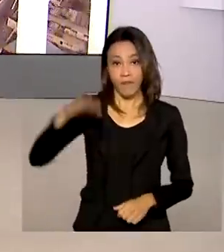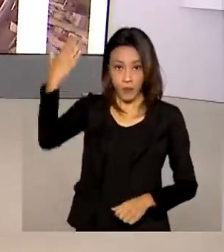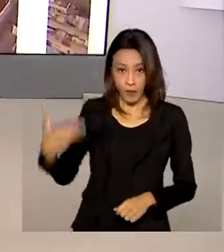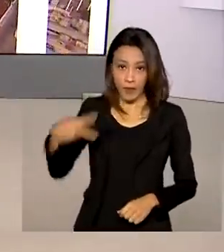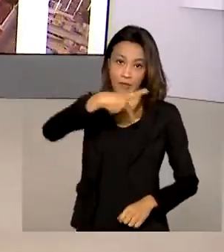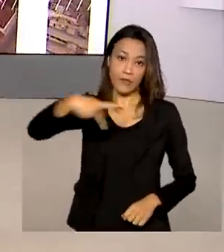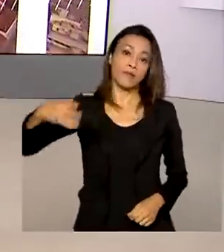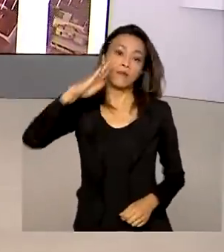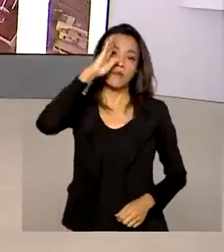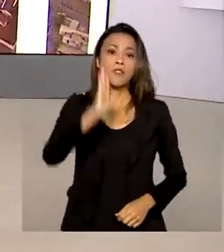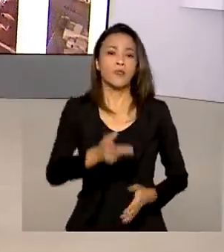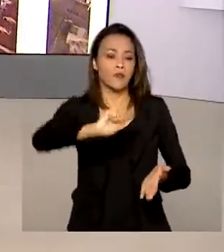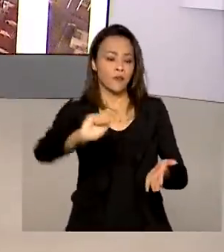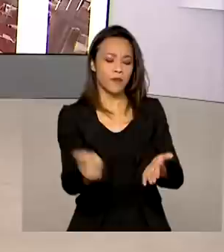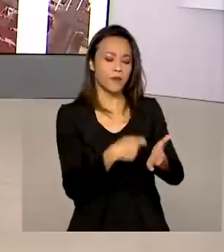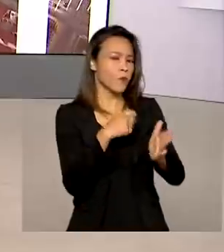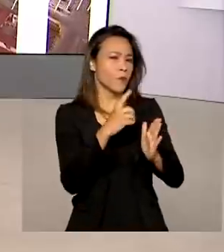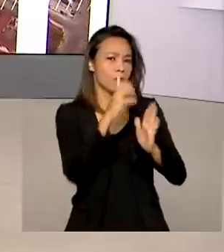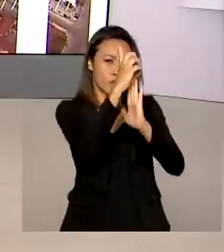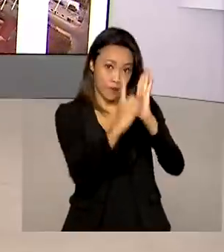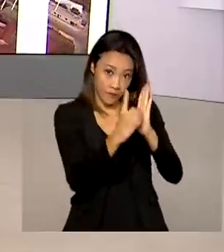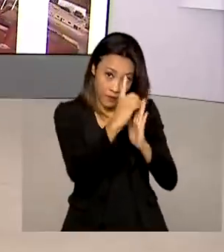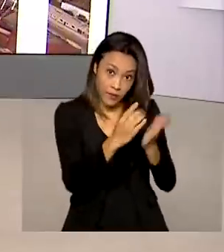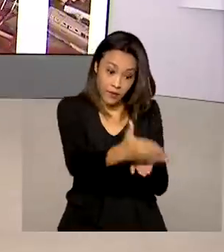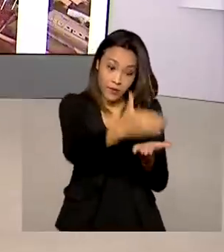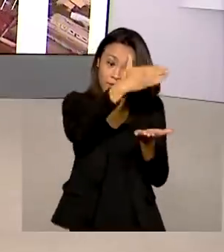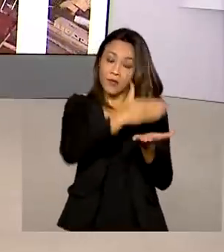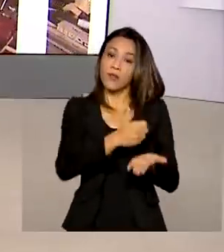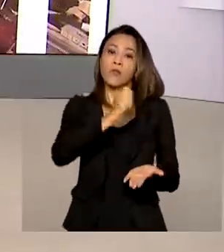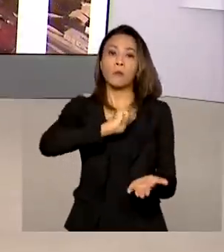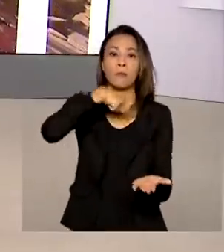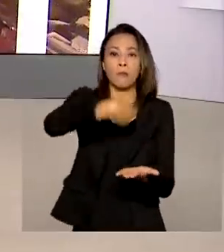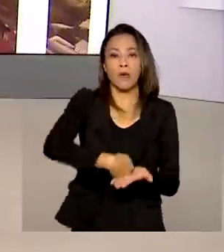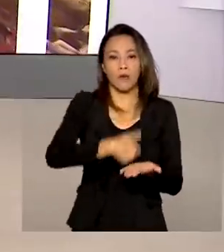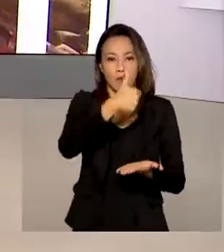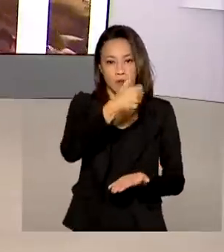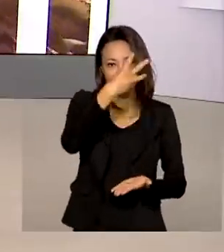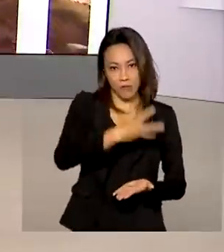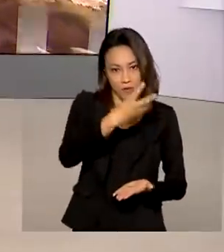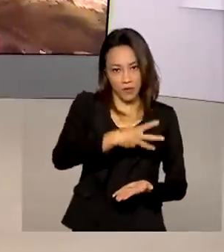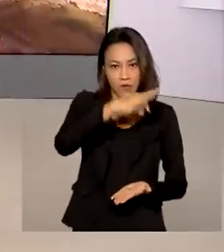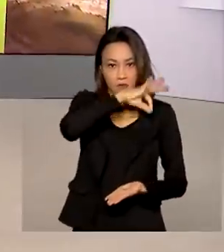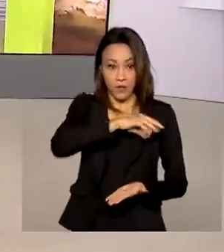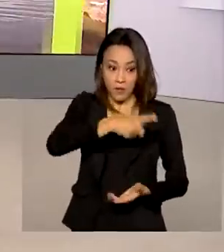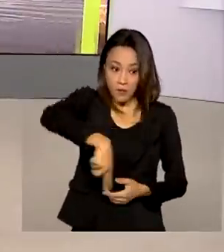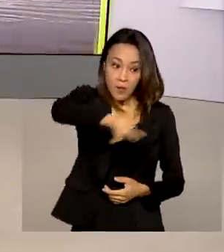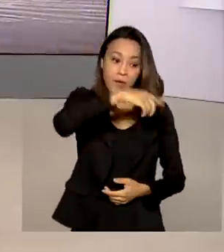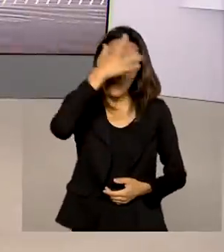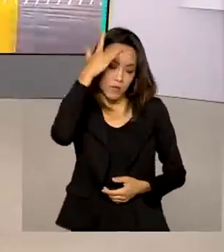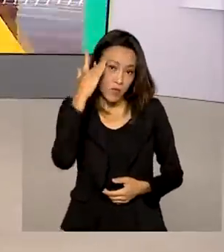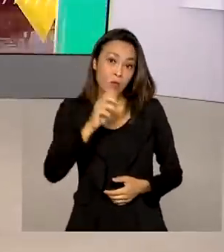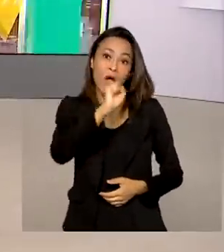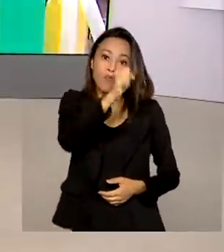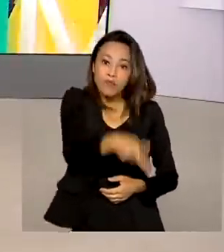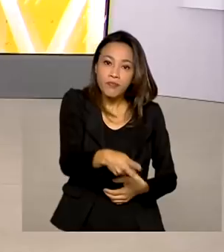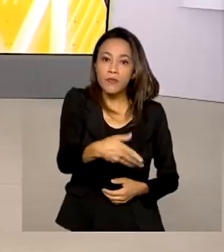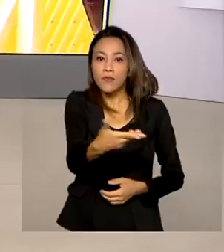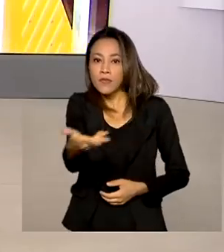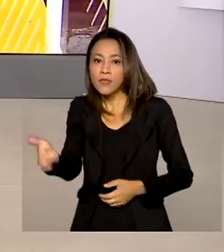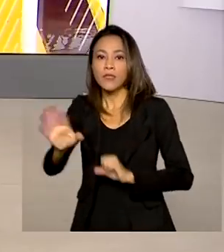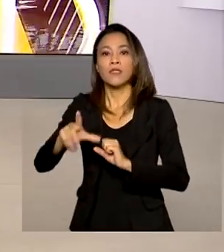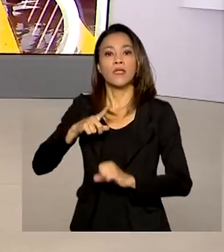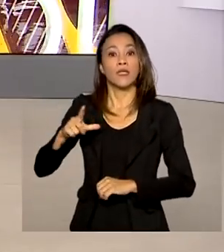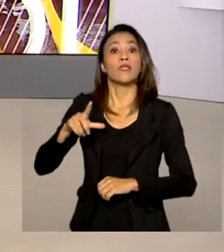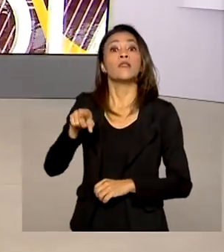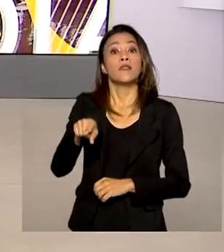Bolsonaro assinou decreto que antecipa o pagamento do 13º para assegurados e aposentados da Previdência Social. O